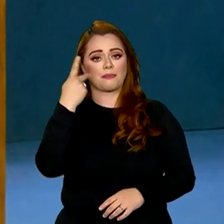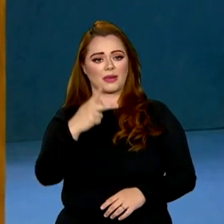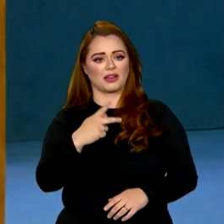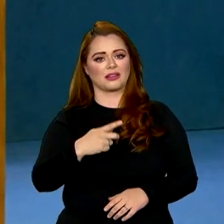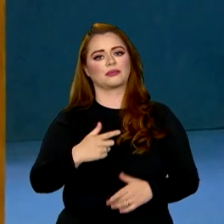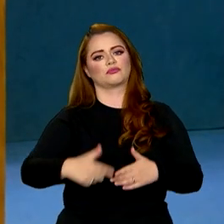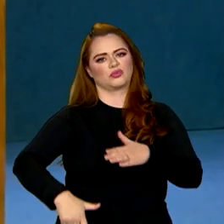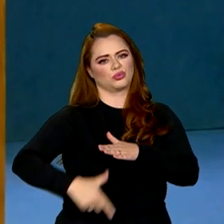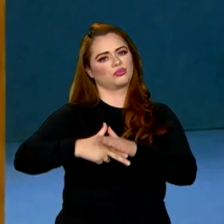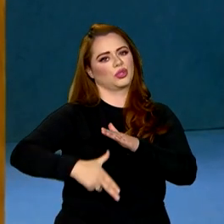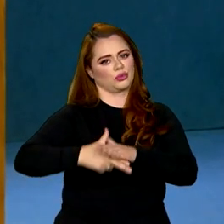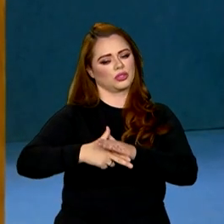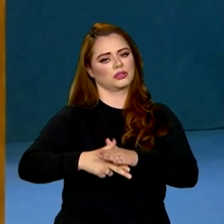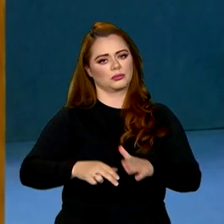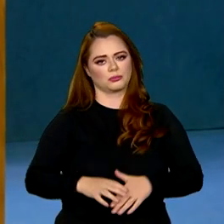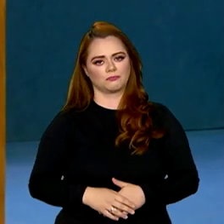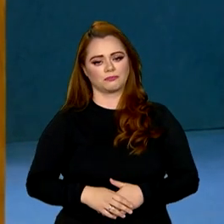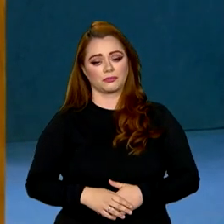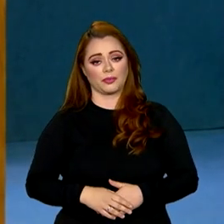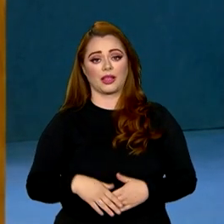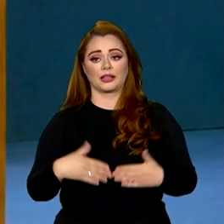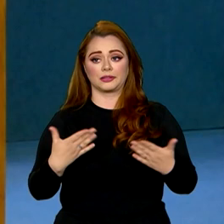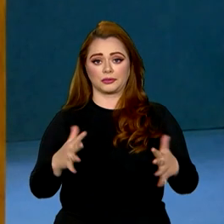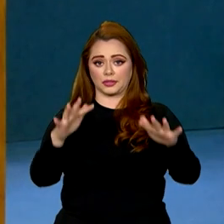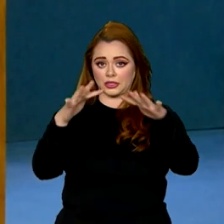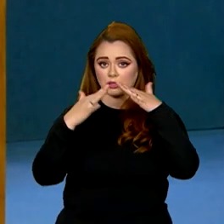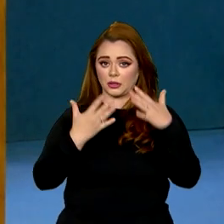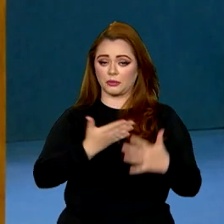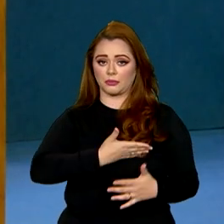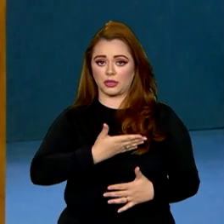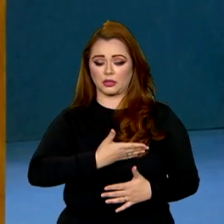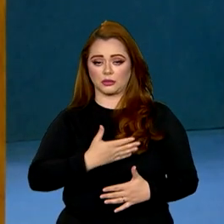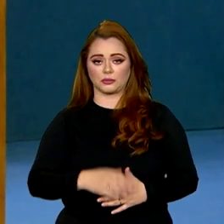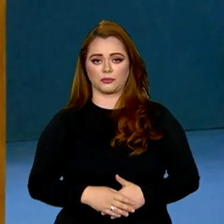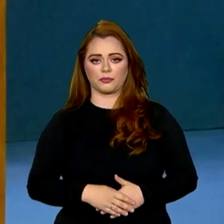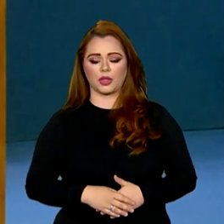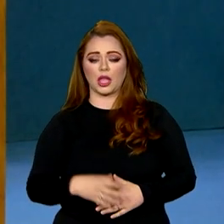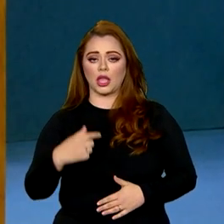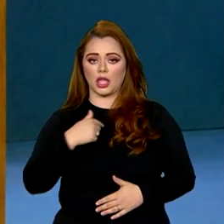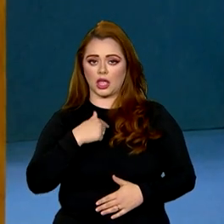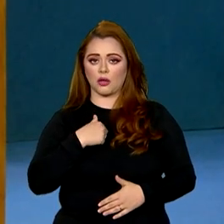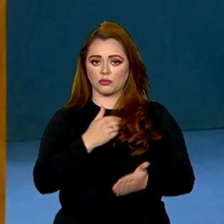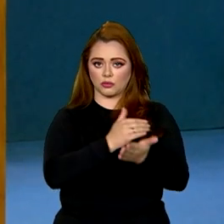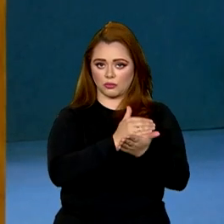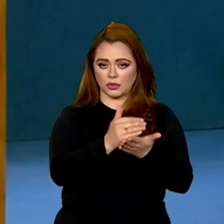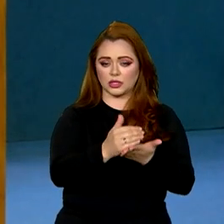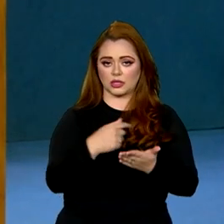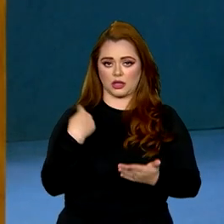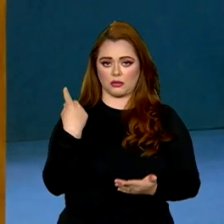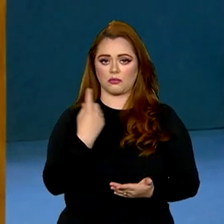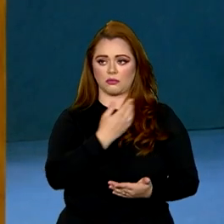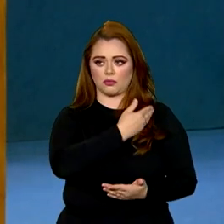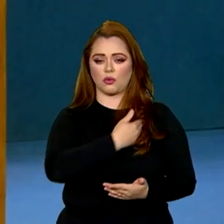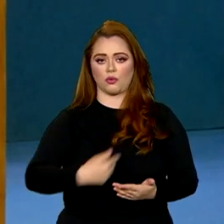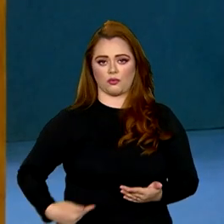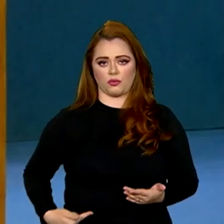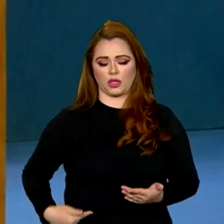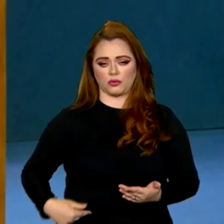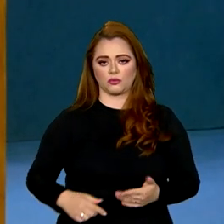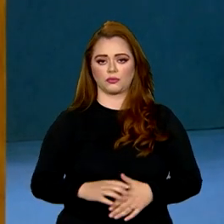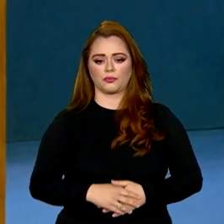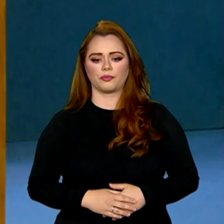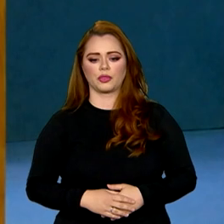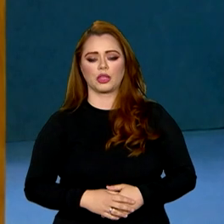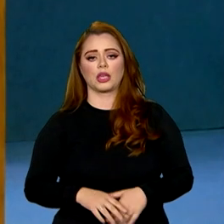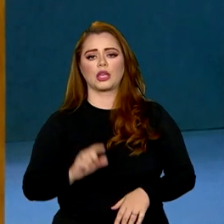Meus amigos e minhas amigas, desde que assumi meu novo mandato, estive em diversos fóruns